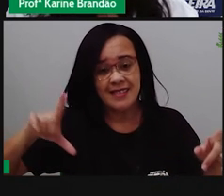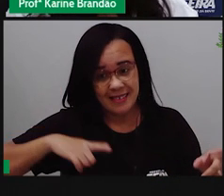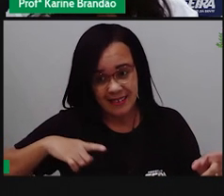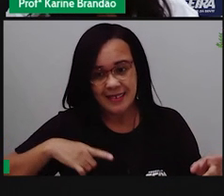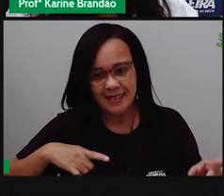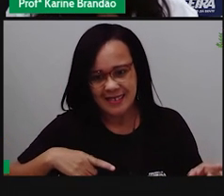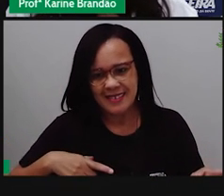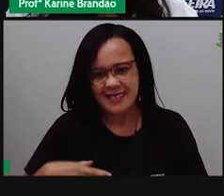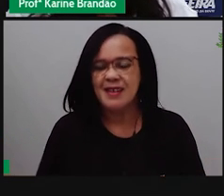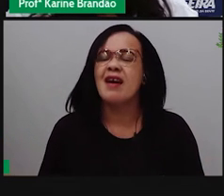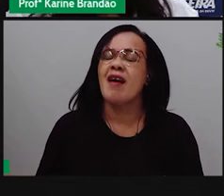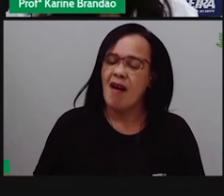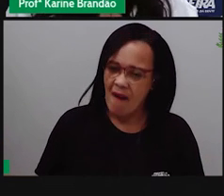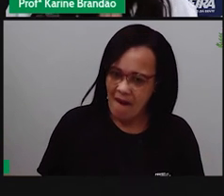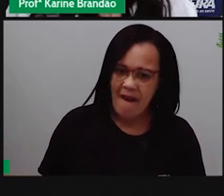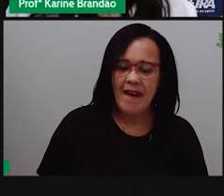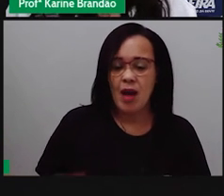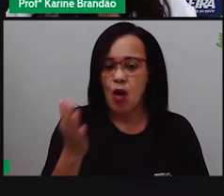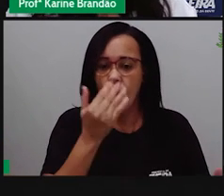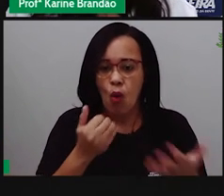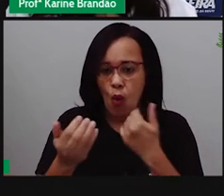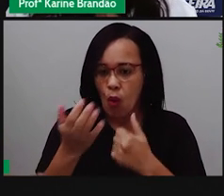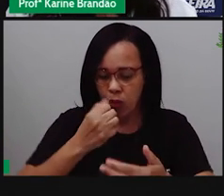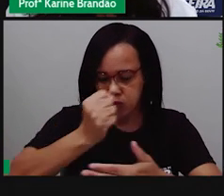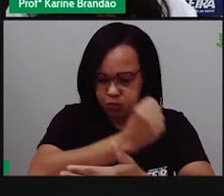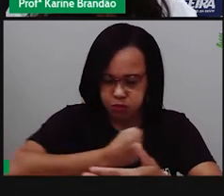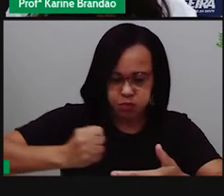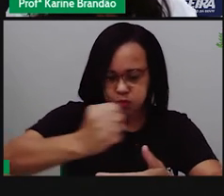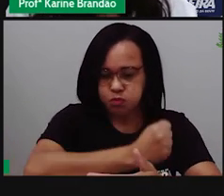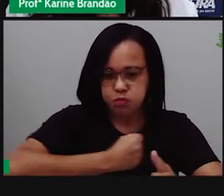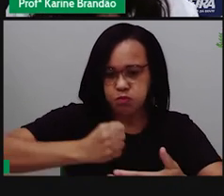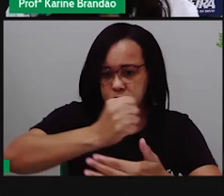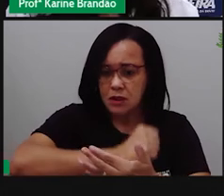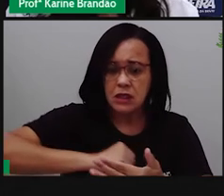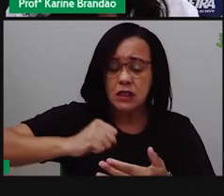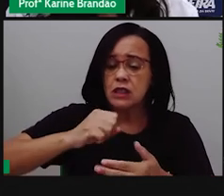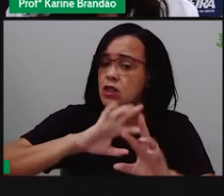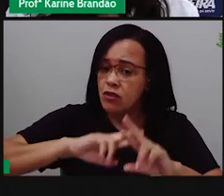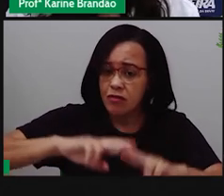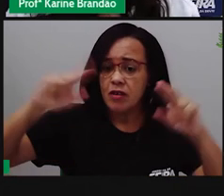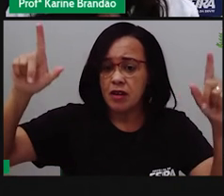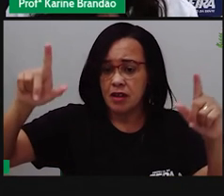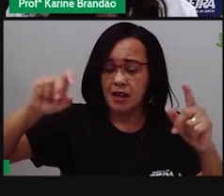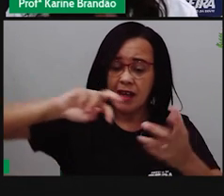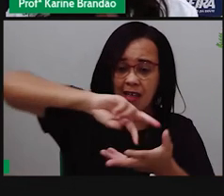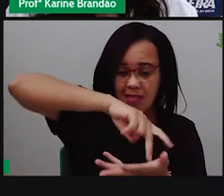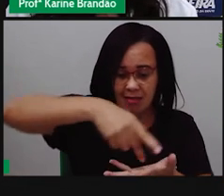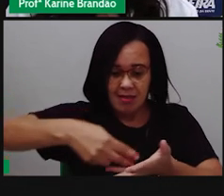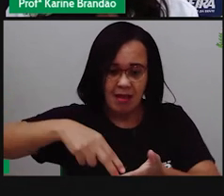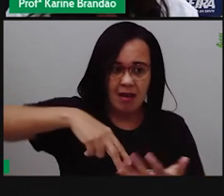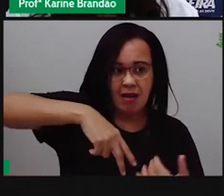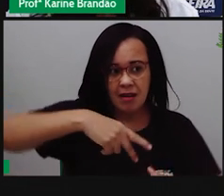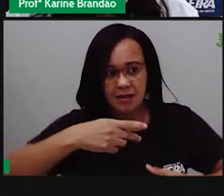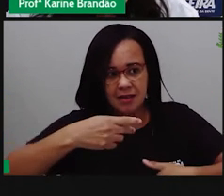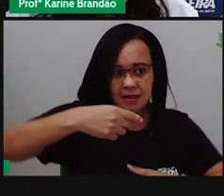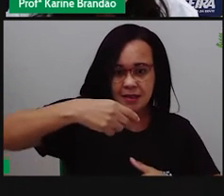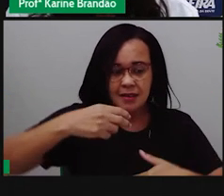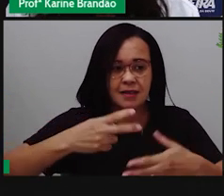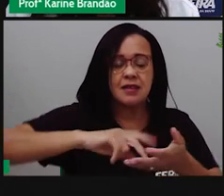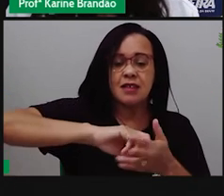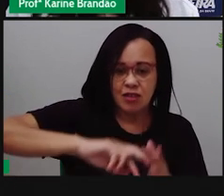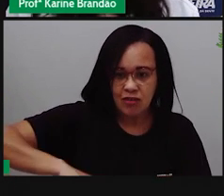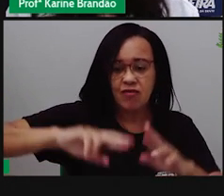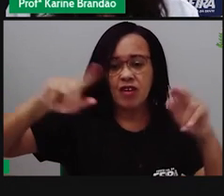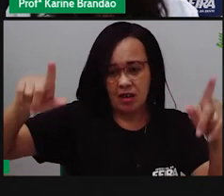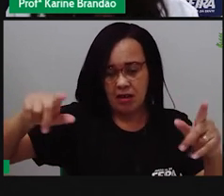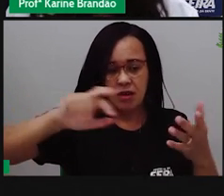tradições, a culinária, os ritos, as danças, tudo isso faz com que nós também sejamos diversos.